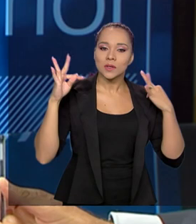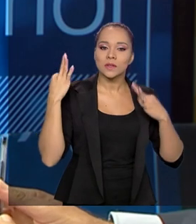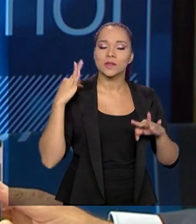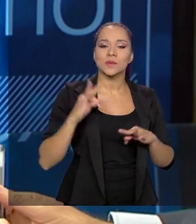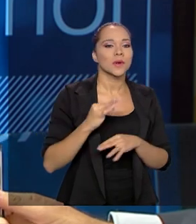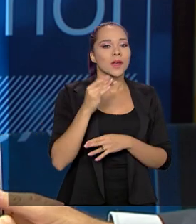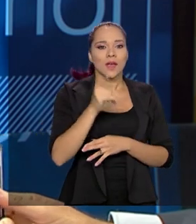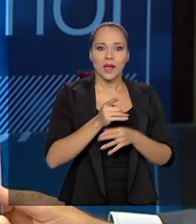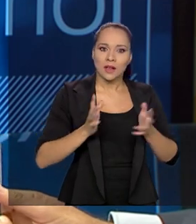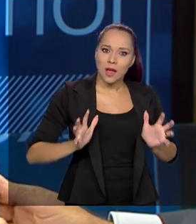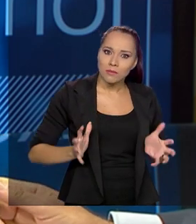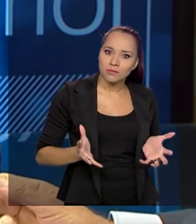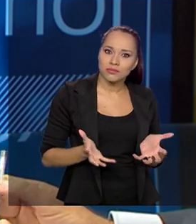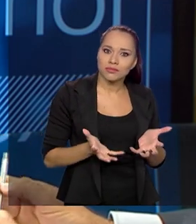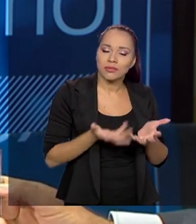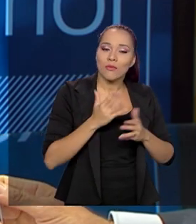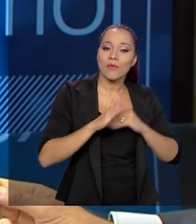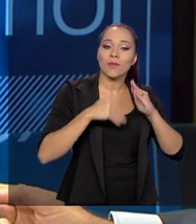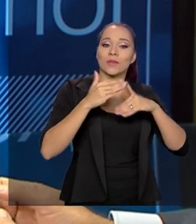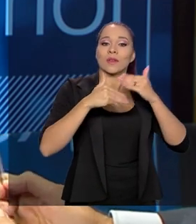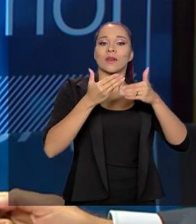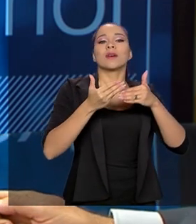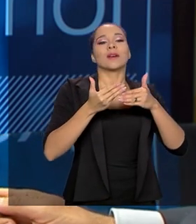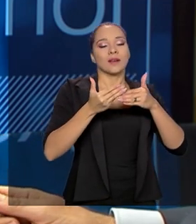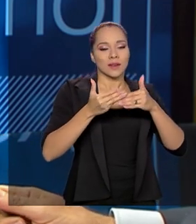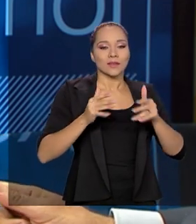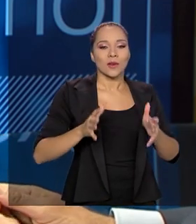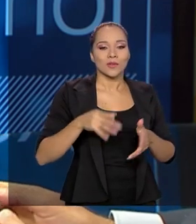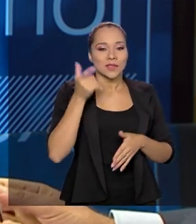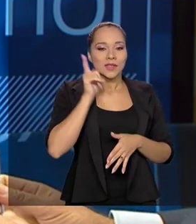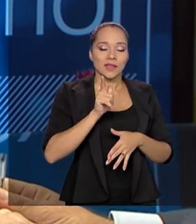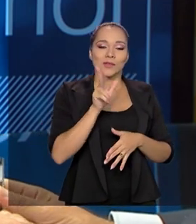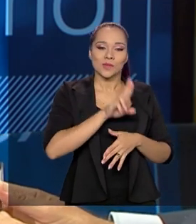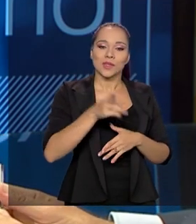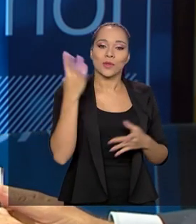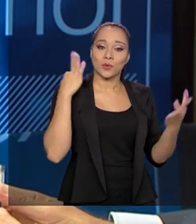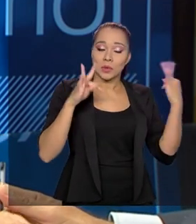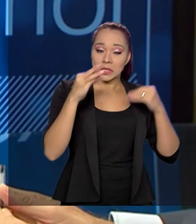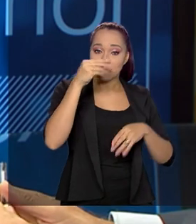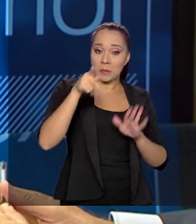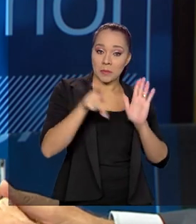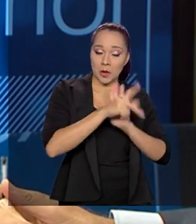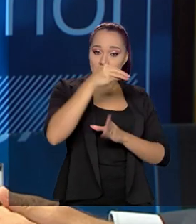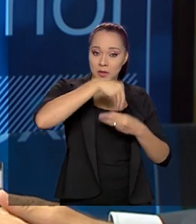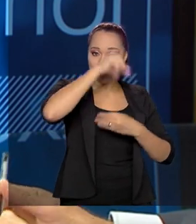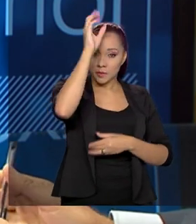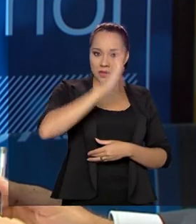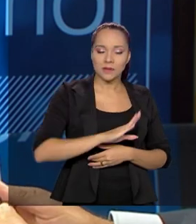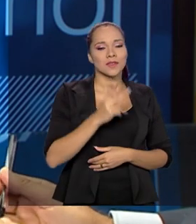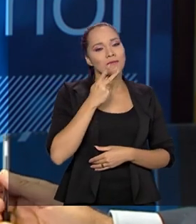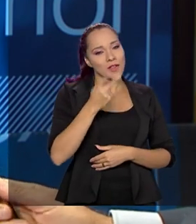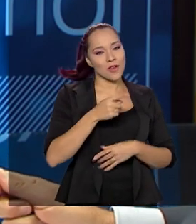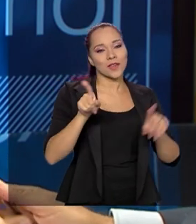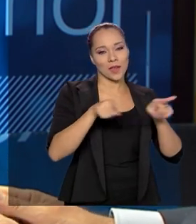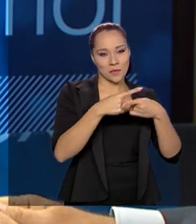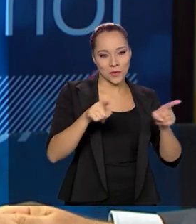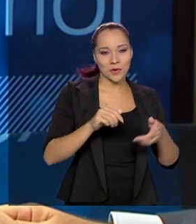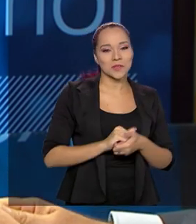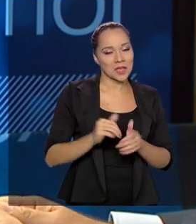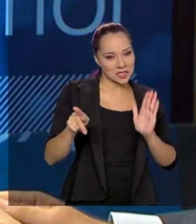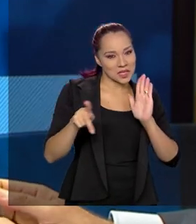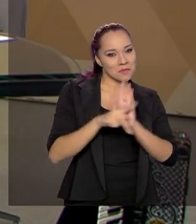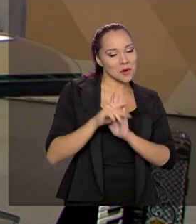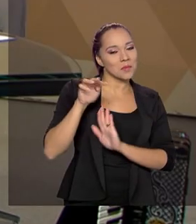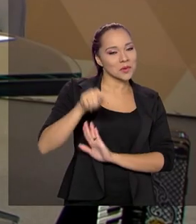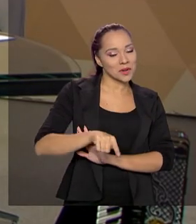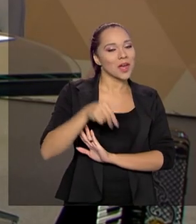retomando a sua atividade, se recuperando pelo turismo interno. O senhor falou que é músico, o senhor é pernambucano,